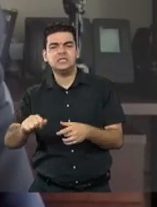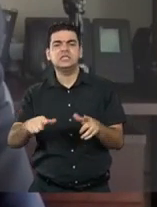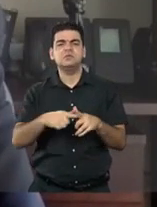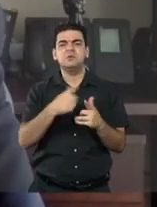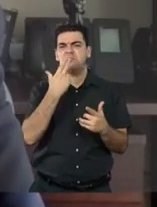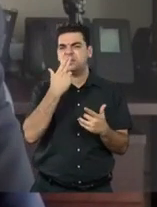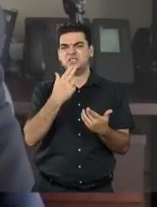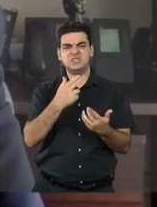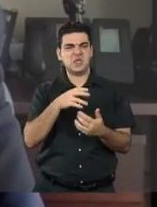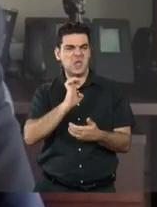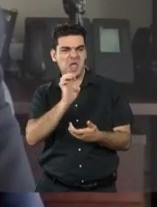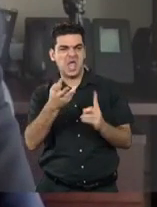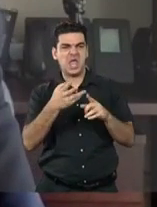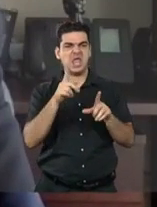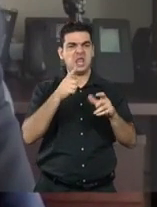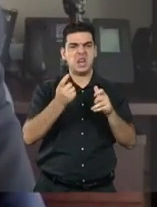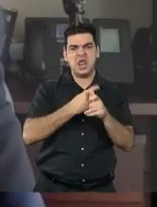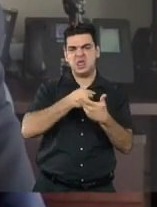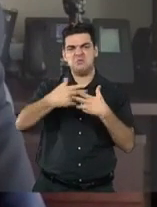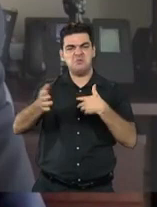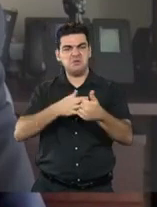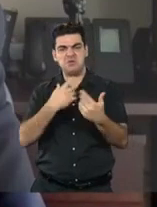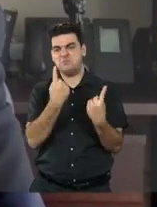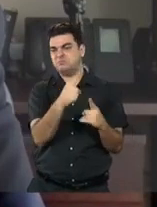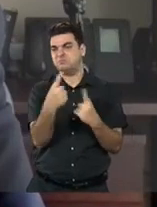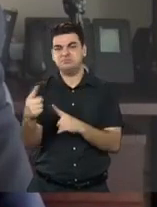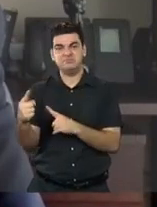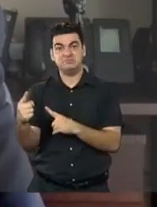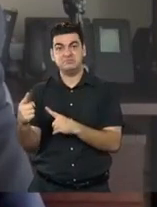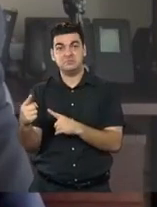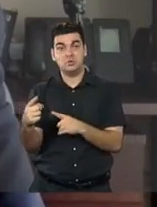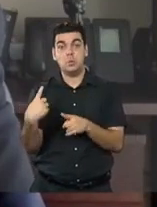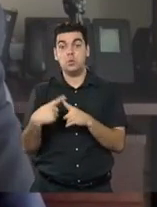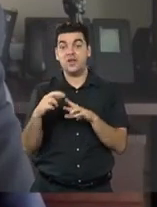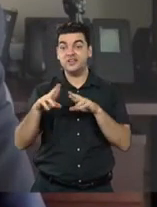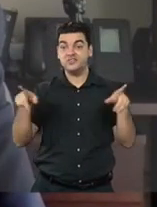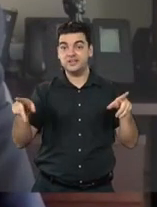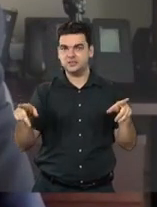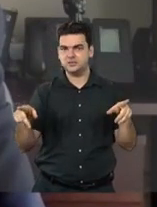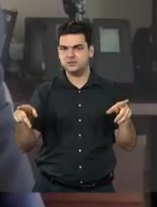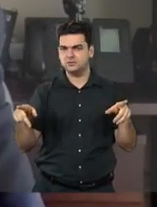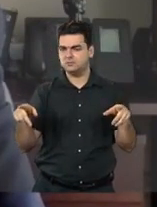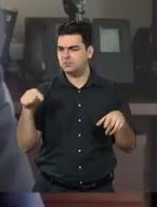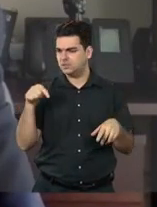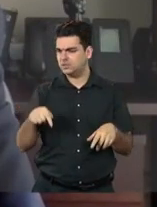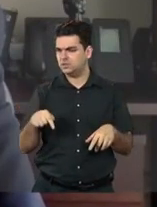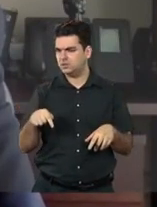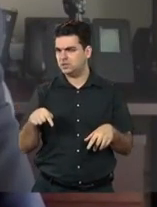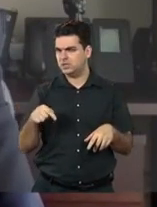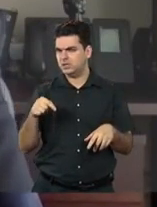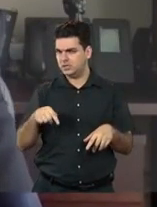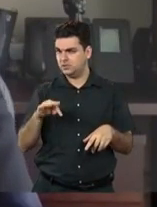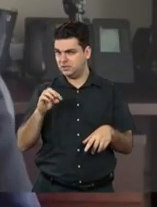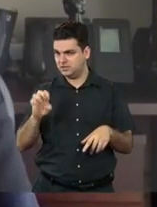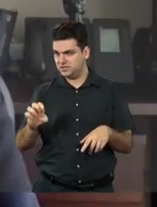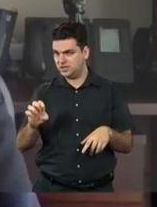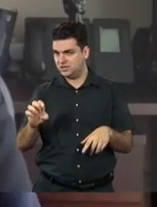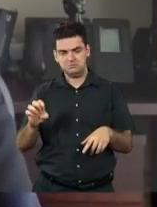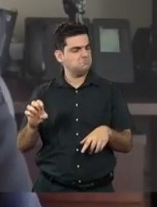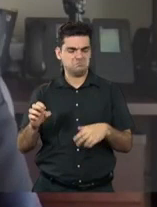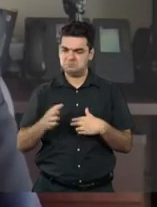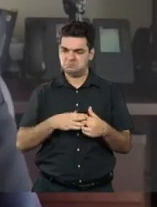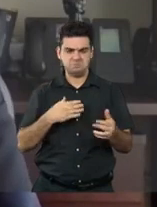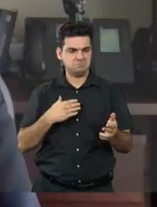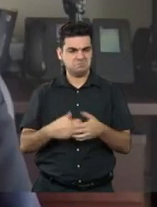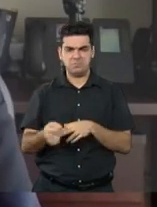homofobia, das supremacias. Mas nós queremos aqui reiterar que consideramos todas as pessoas iguais,